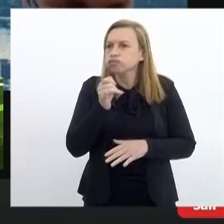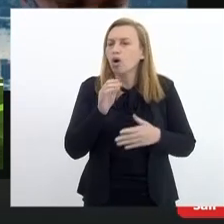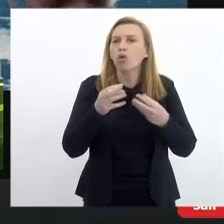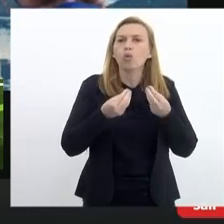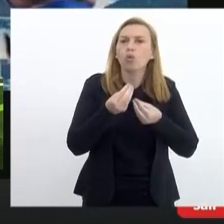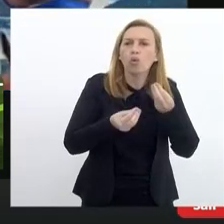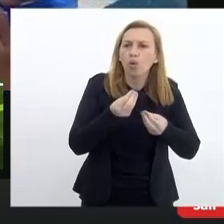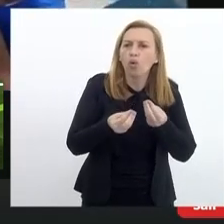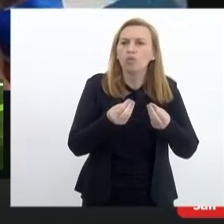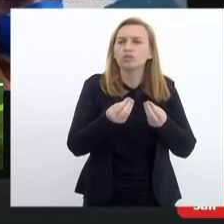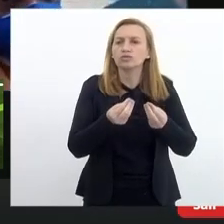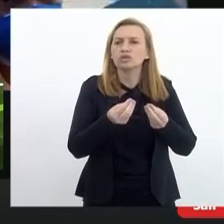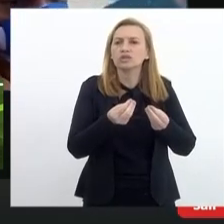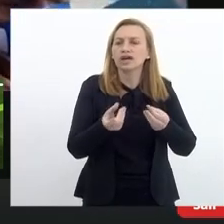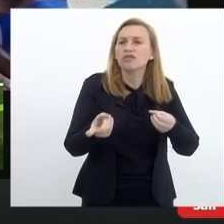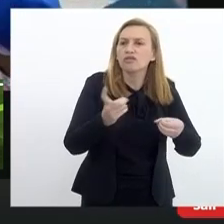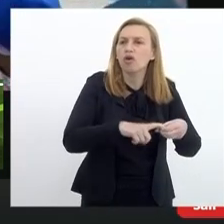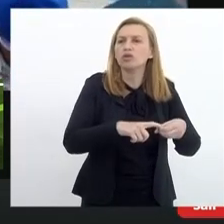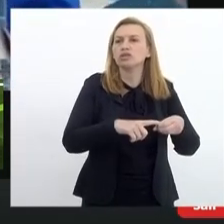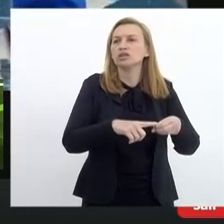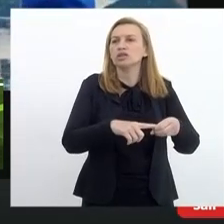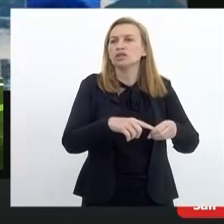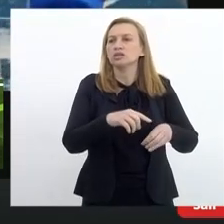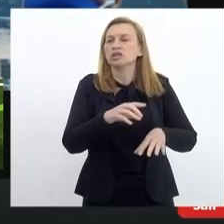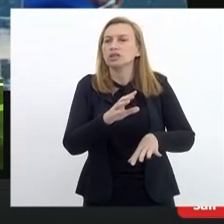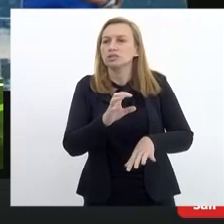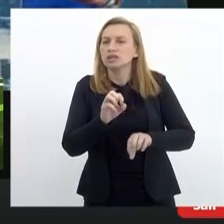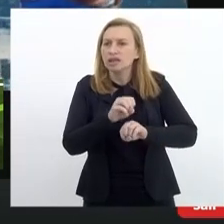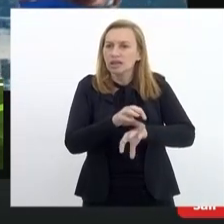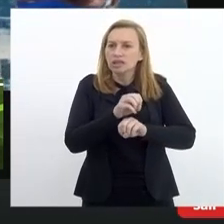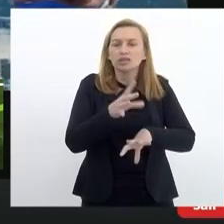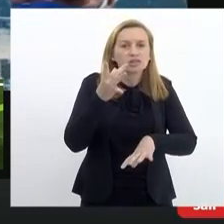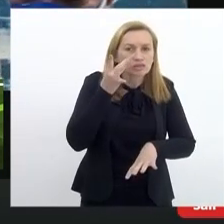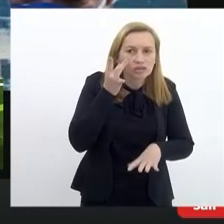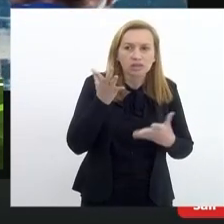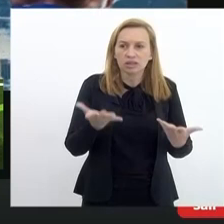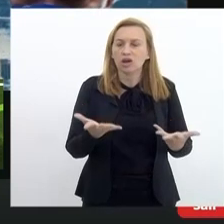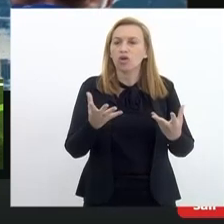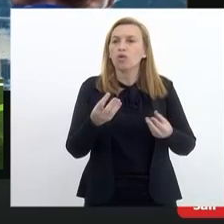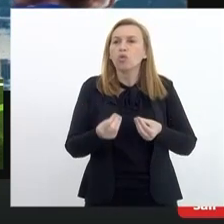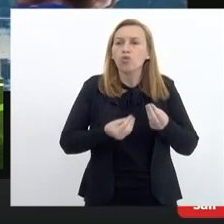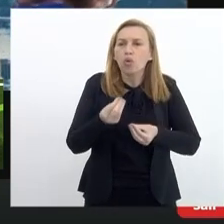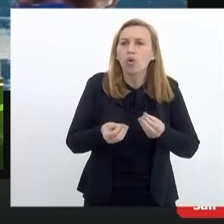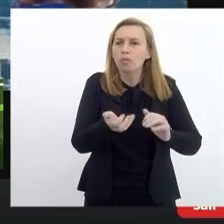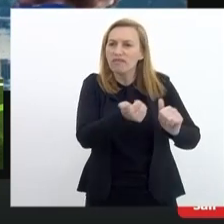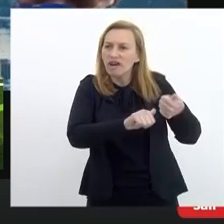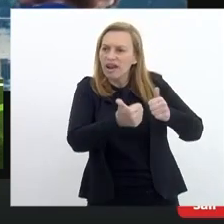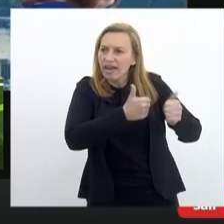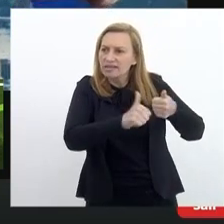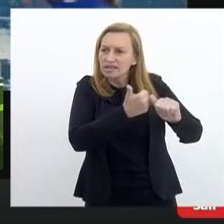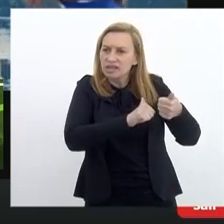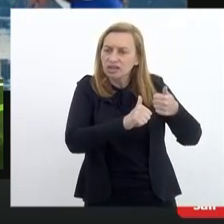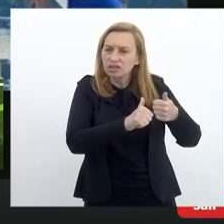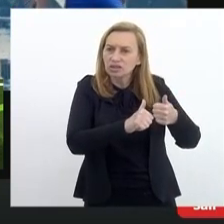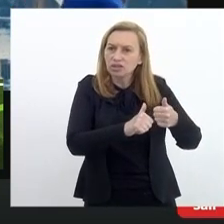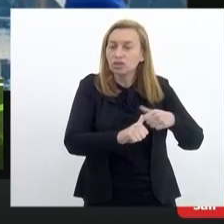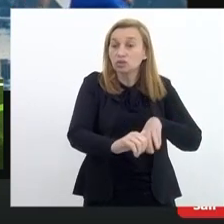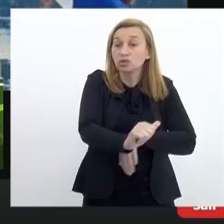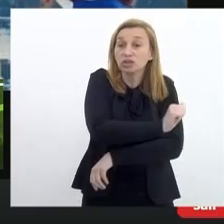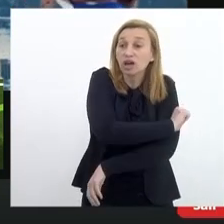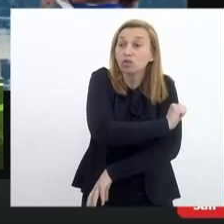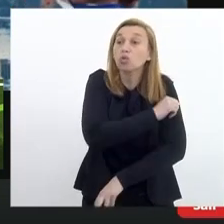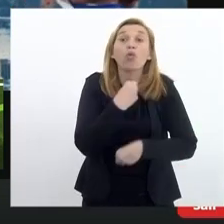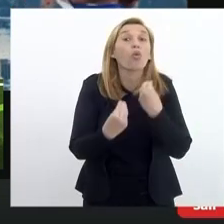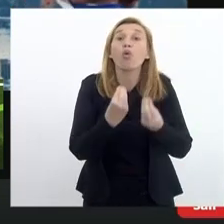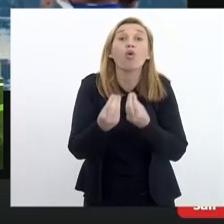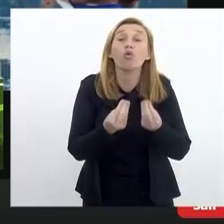como é que está se dando esse retorno presencial como é que está se dando a avaliação dessas desses estudantes como é que